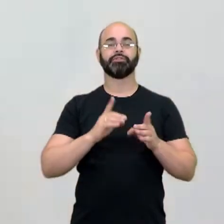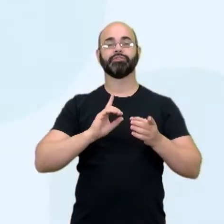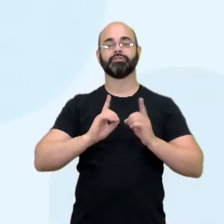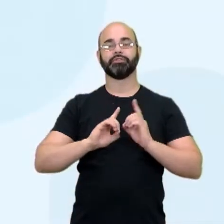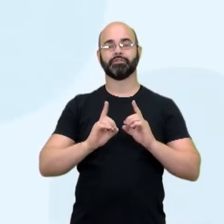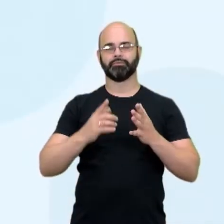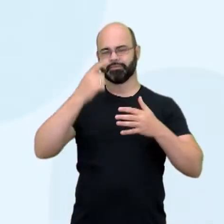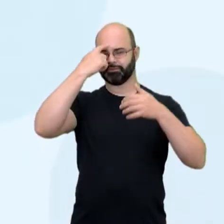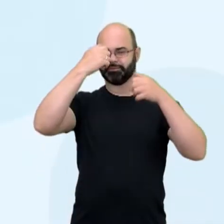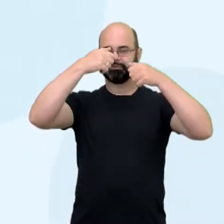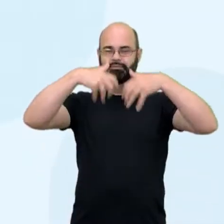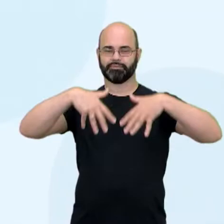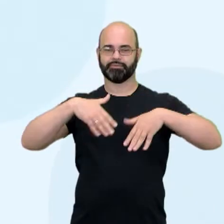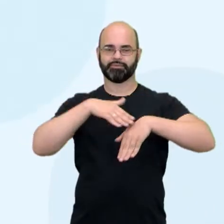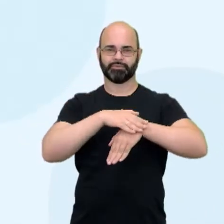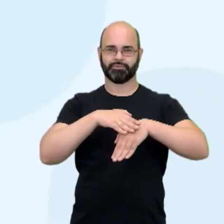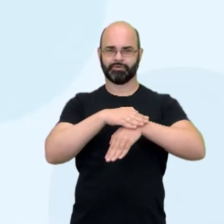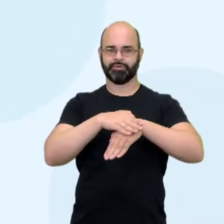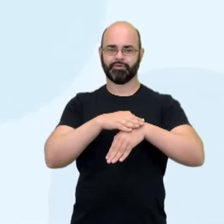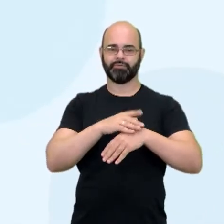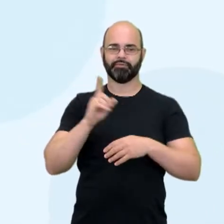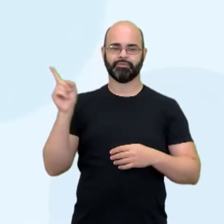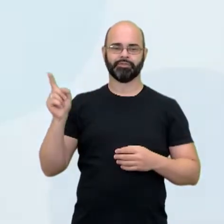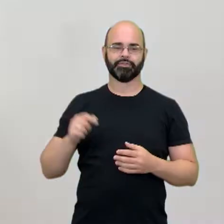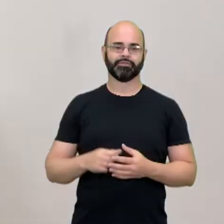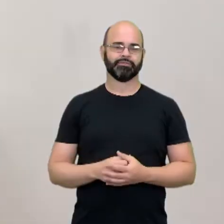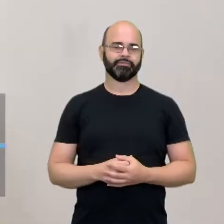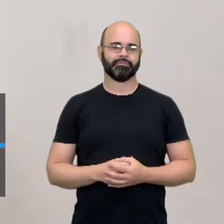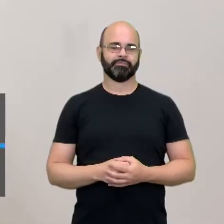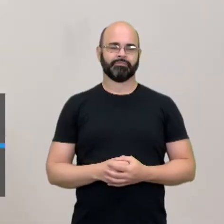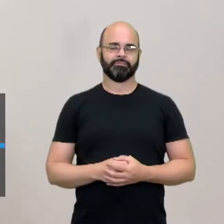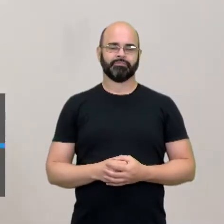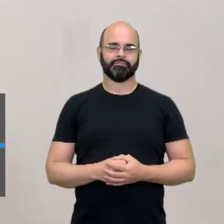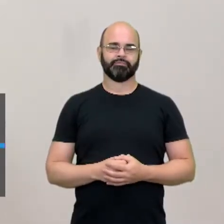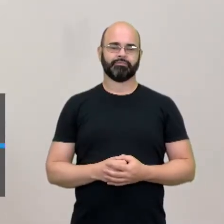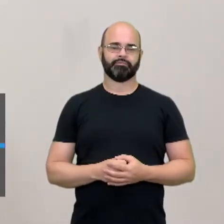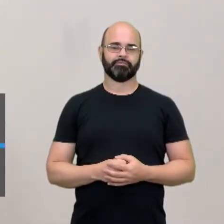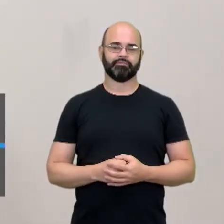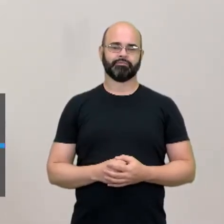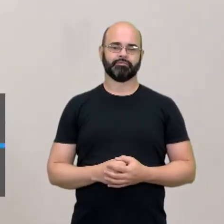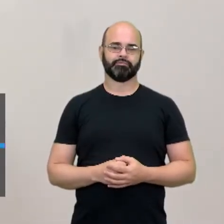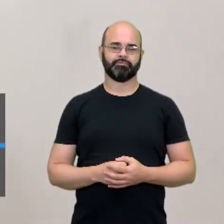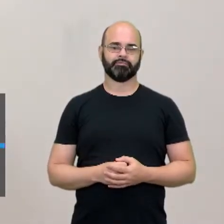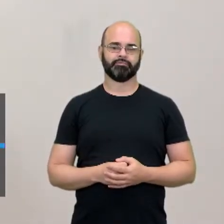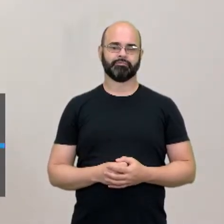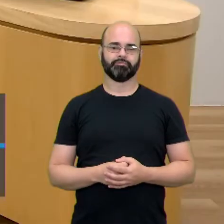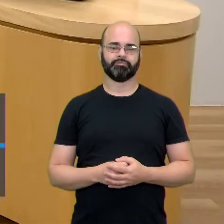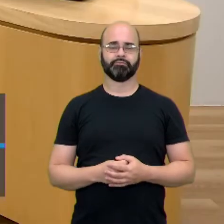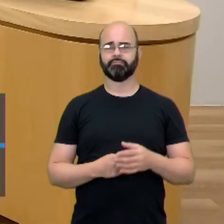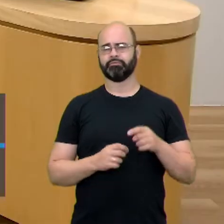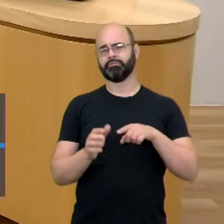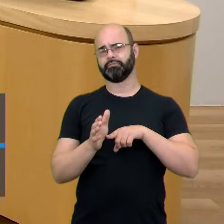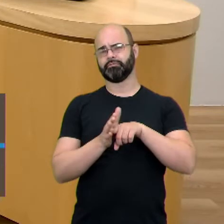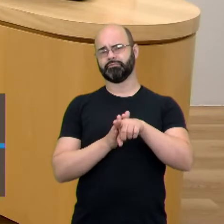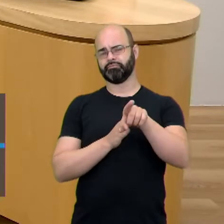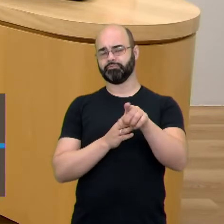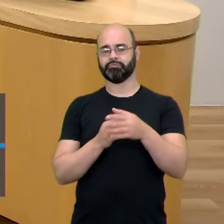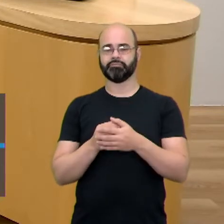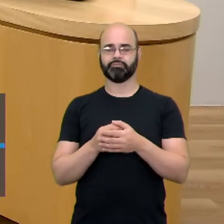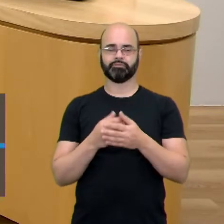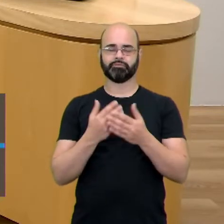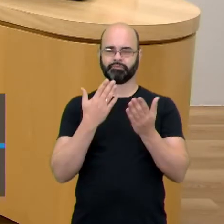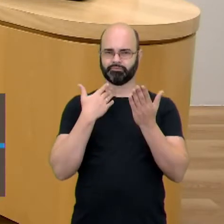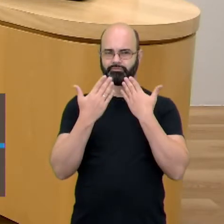mapa mental. Vou te fazer uma pergunta aqui. Às vezes, esse nosso bate-papo, a partir